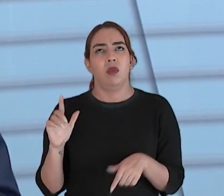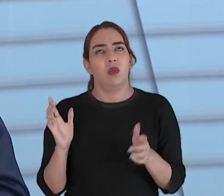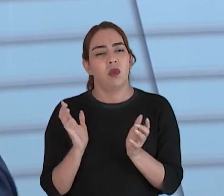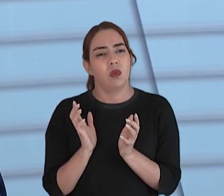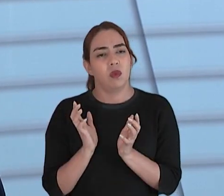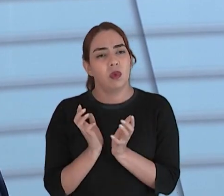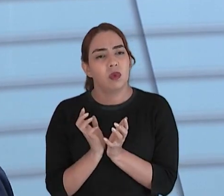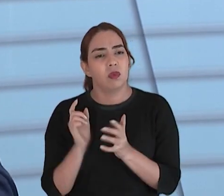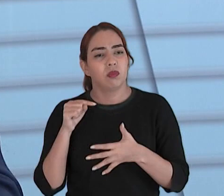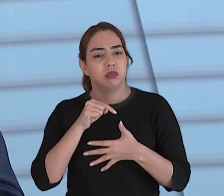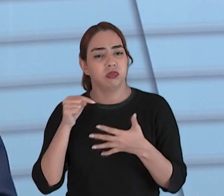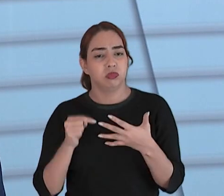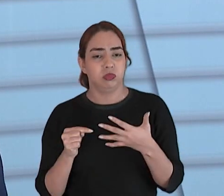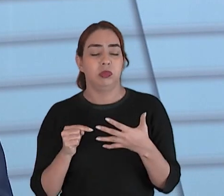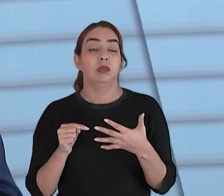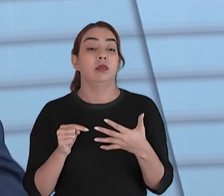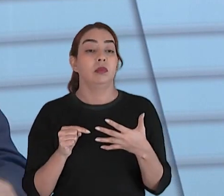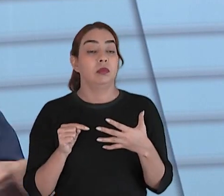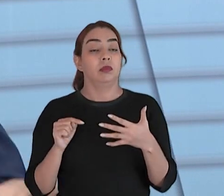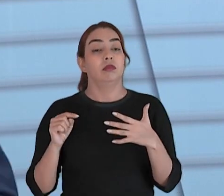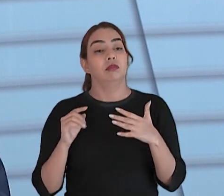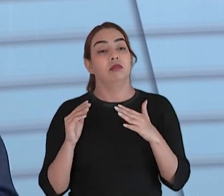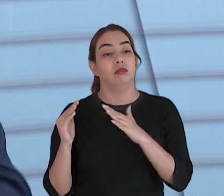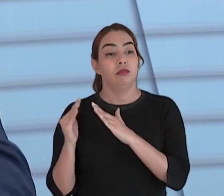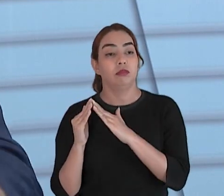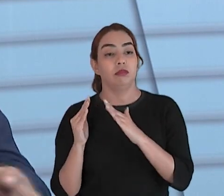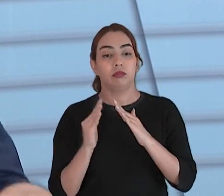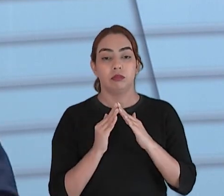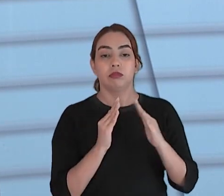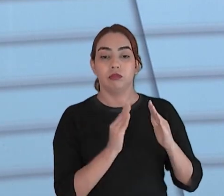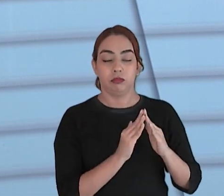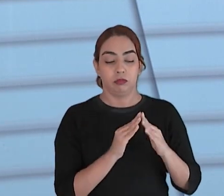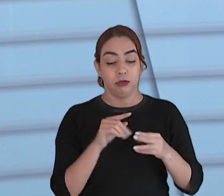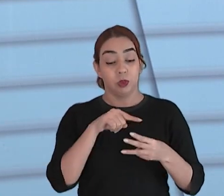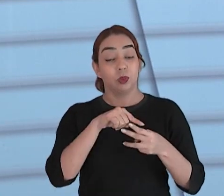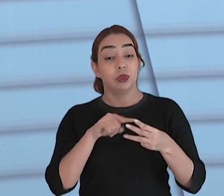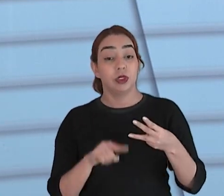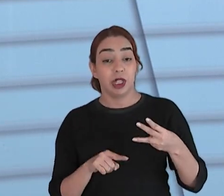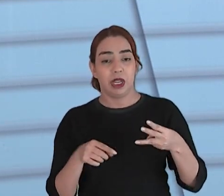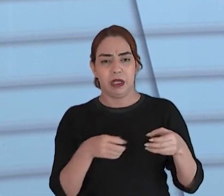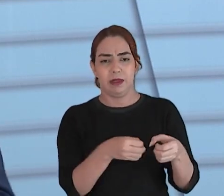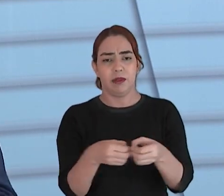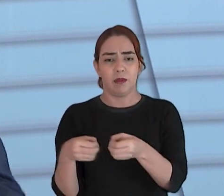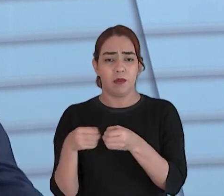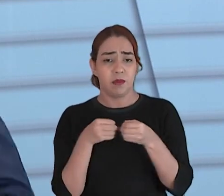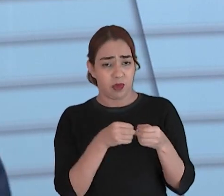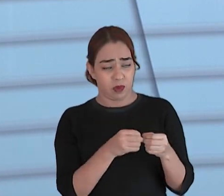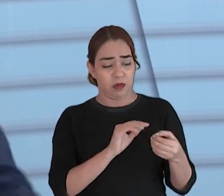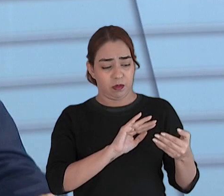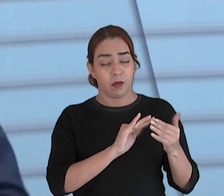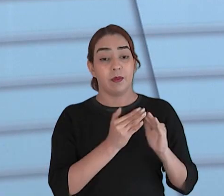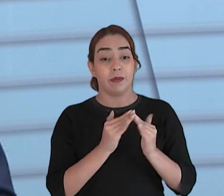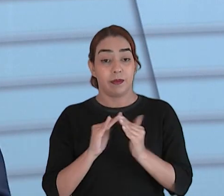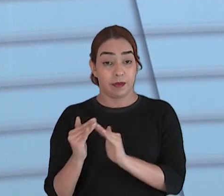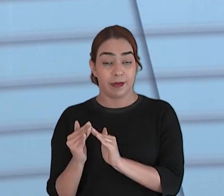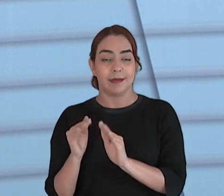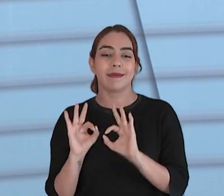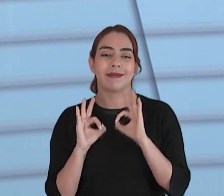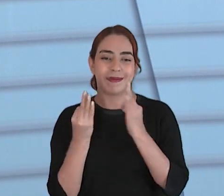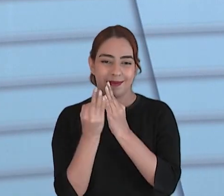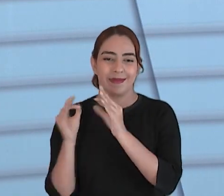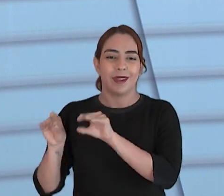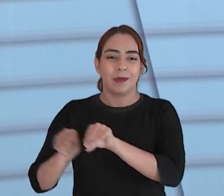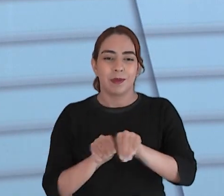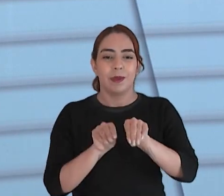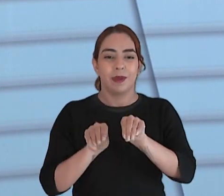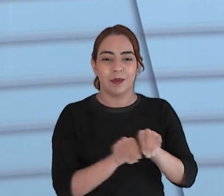Parque Santa José e morei no Parque Santa Rosa. Então, são três bairros, tudo próximo do outro, e que a gente mudava, mas